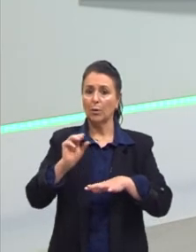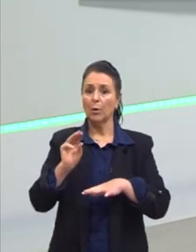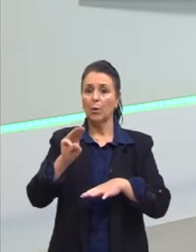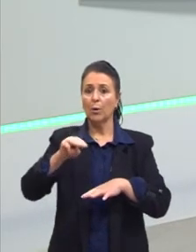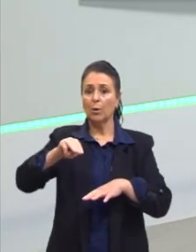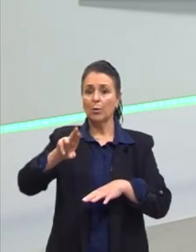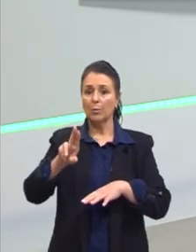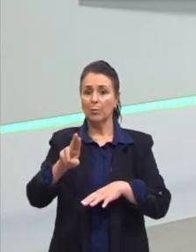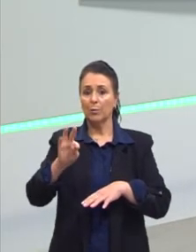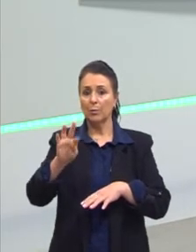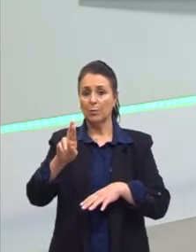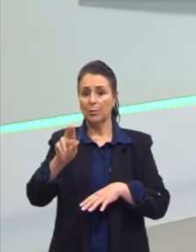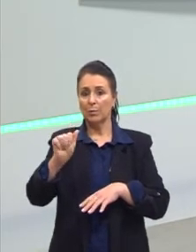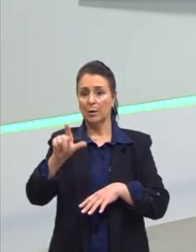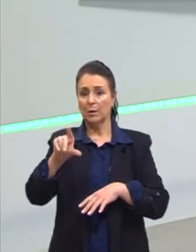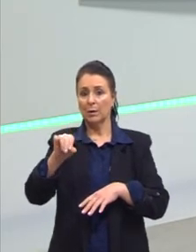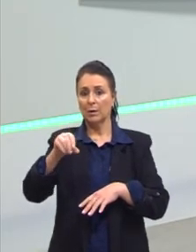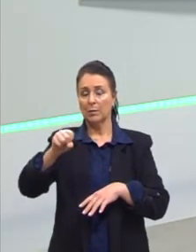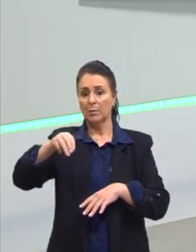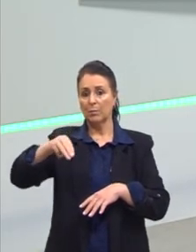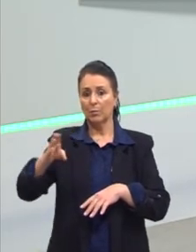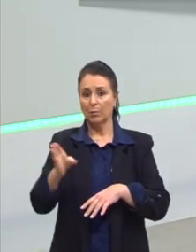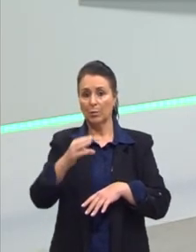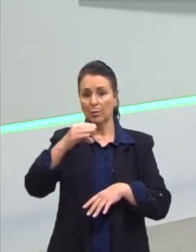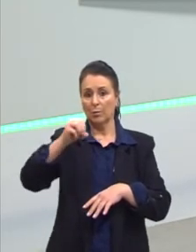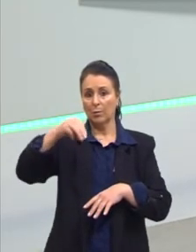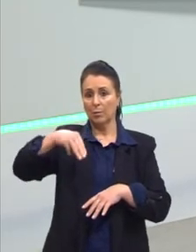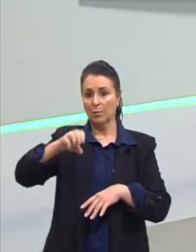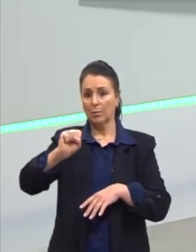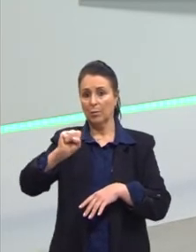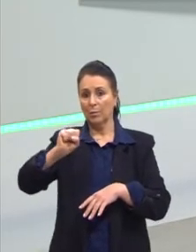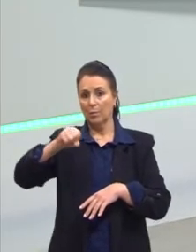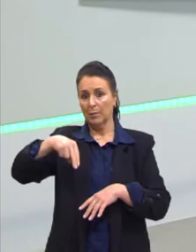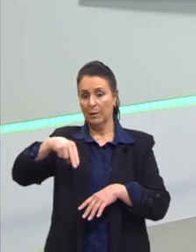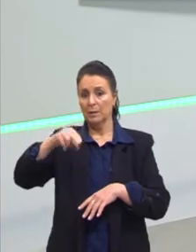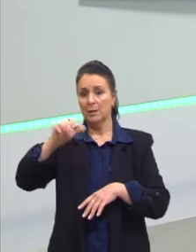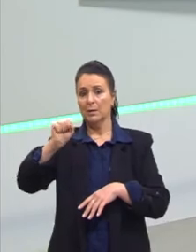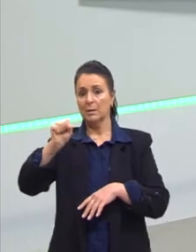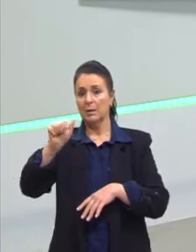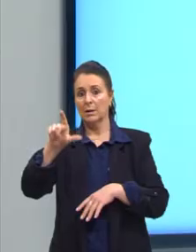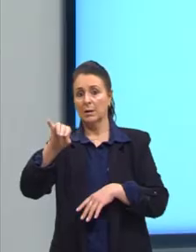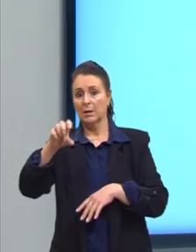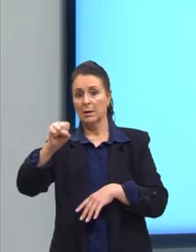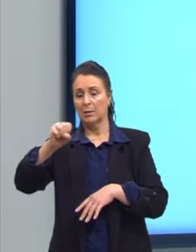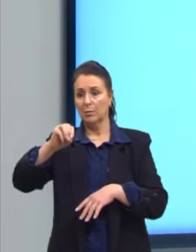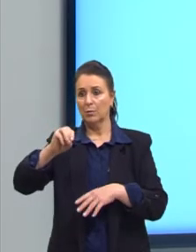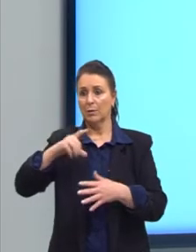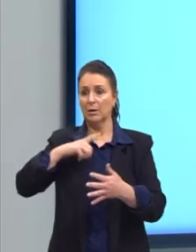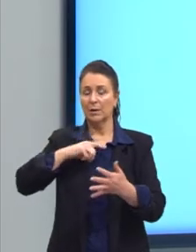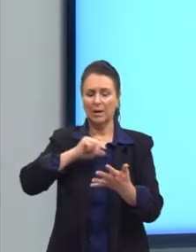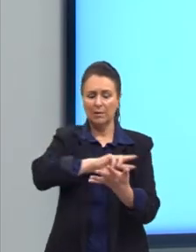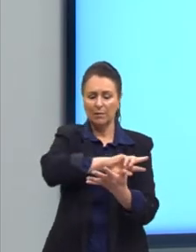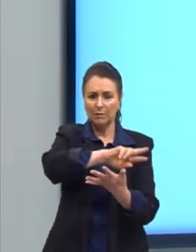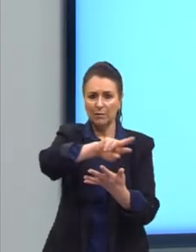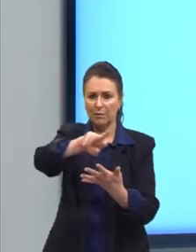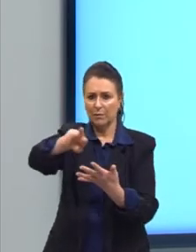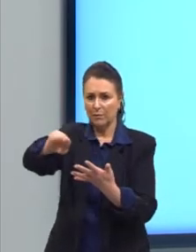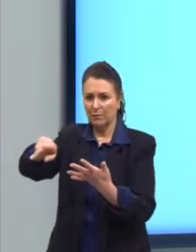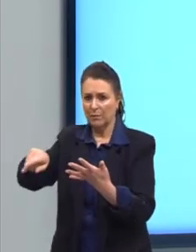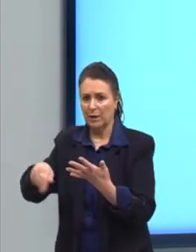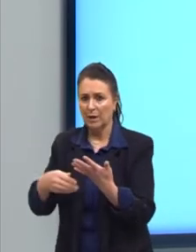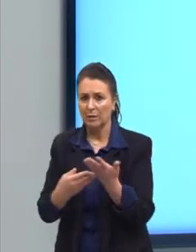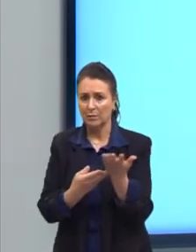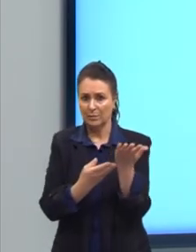comensalismo. Nas desarmônicas, temos amensalismo, predatismo, parasitismo